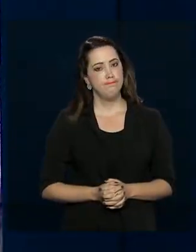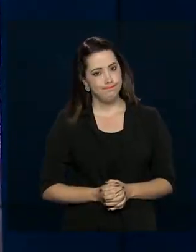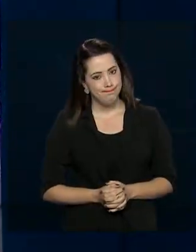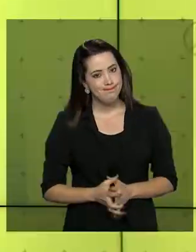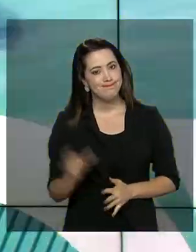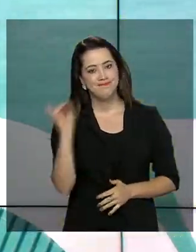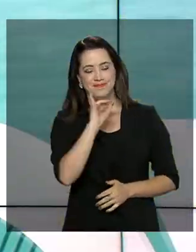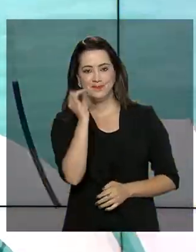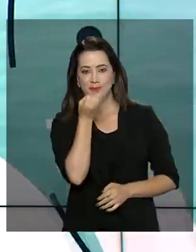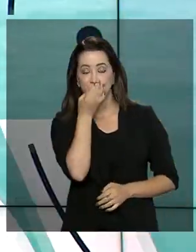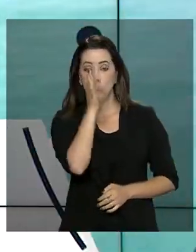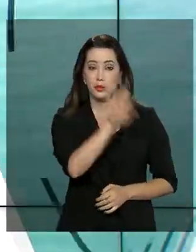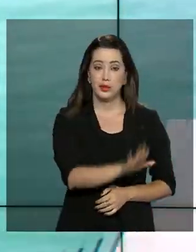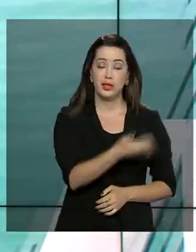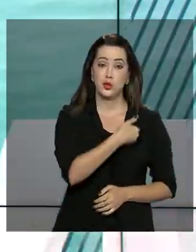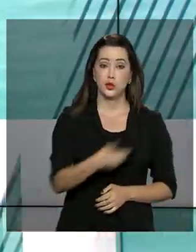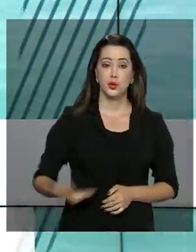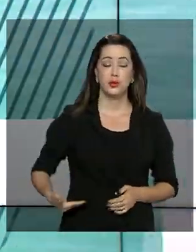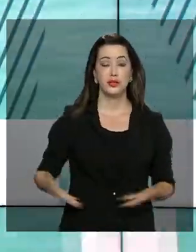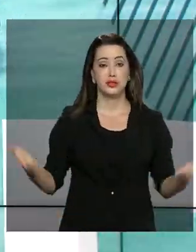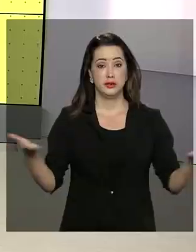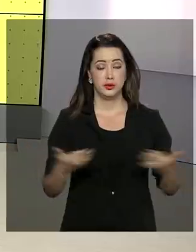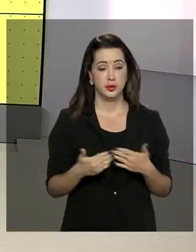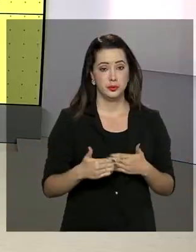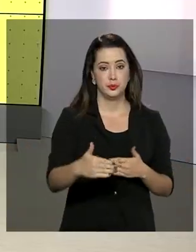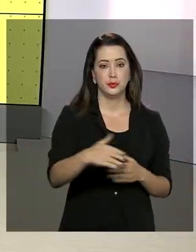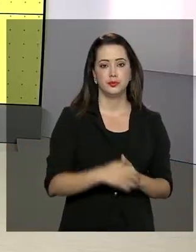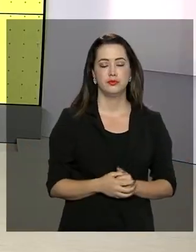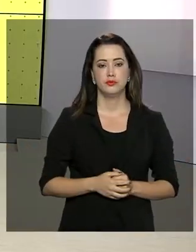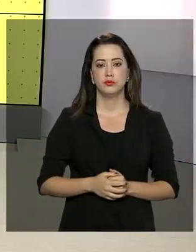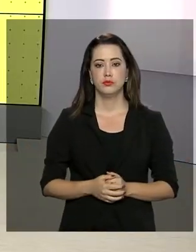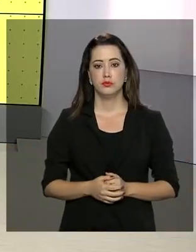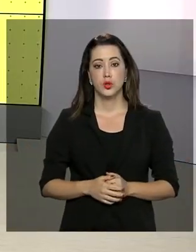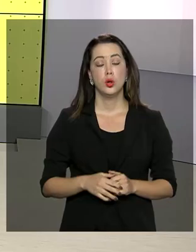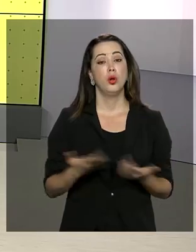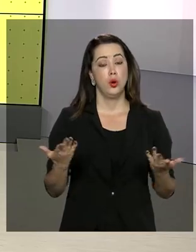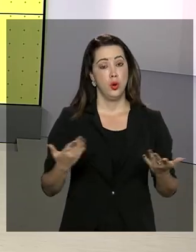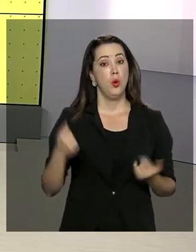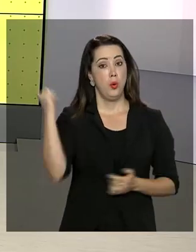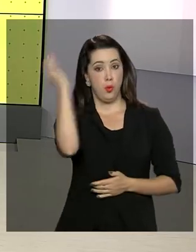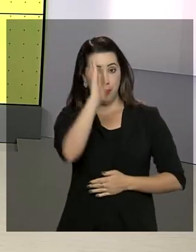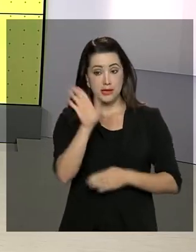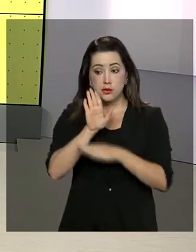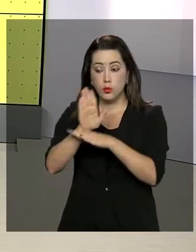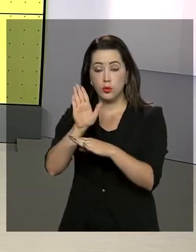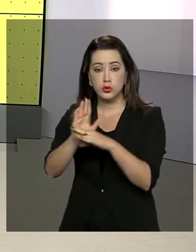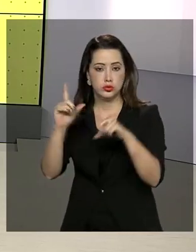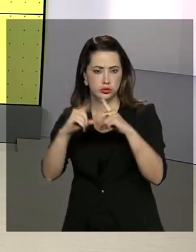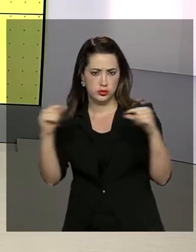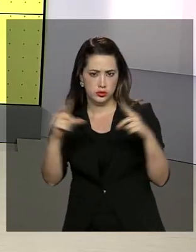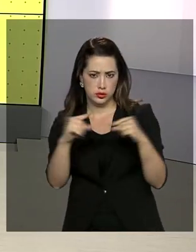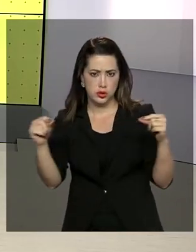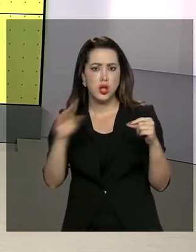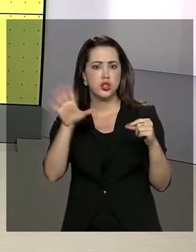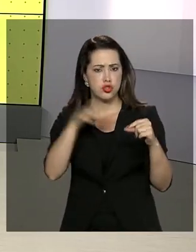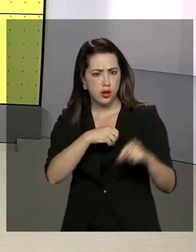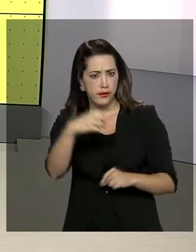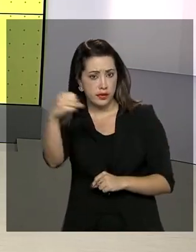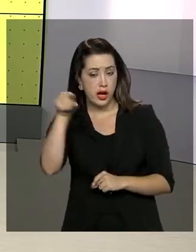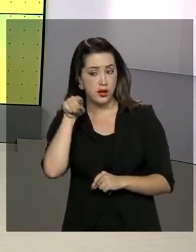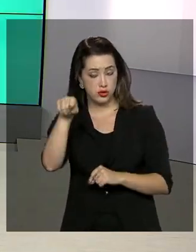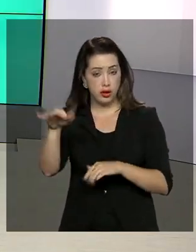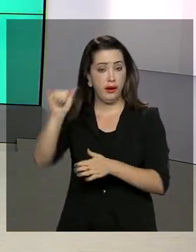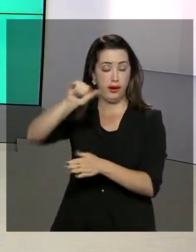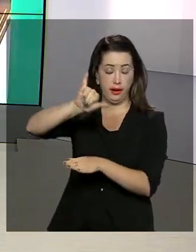Olá, boa tarde. O governo agora está no ar. A missão brasileira de ajuda ao Líbano já está a caminho de Beirute. Na